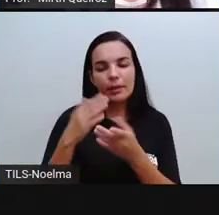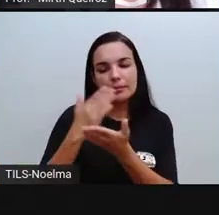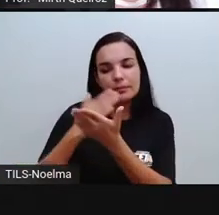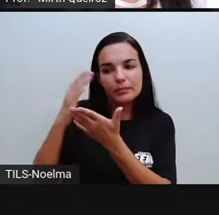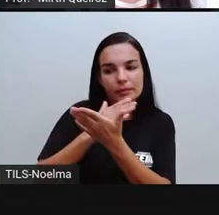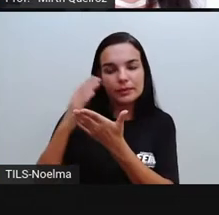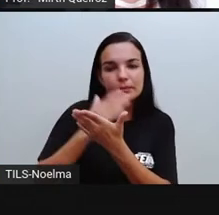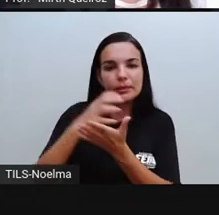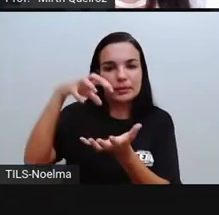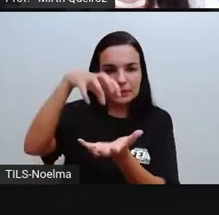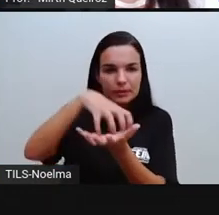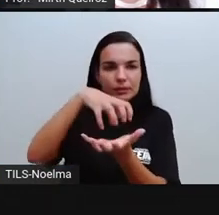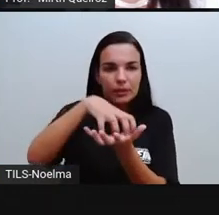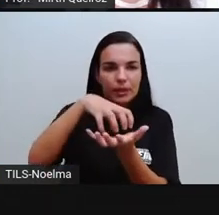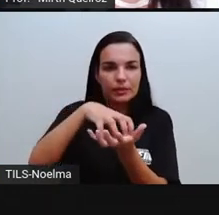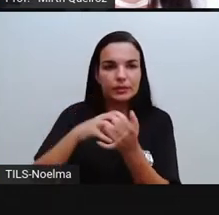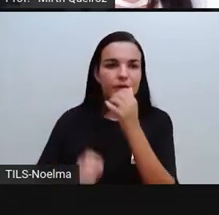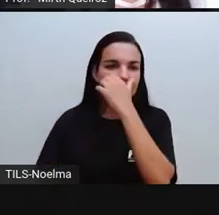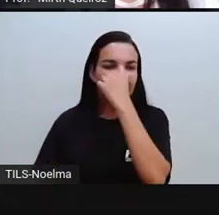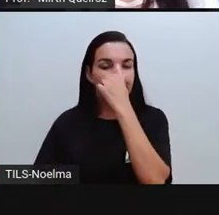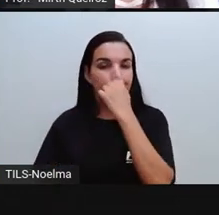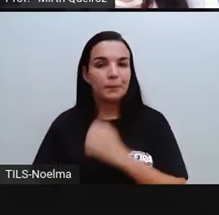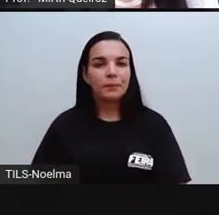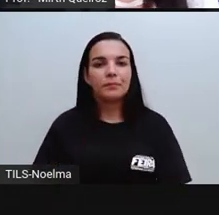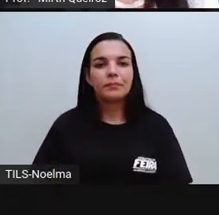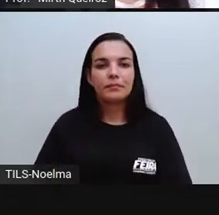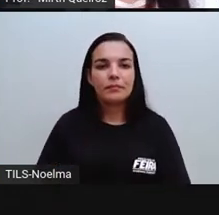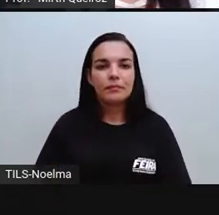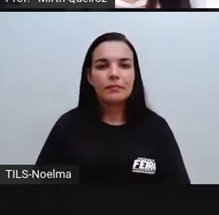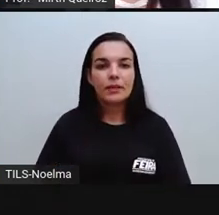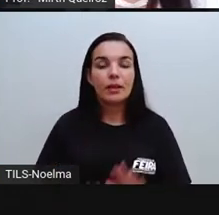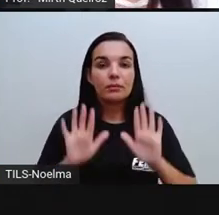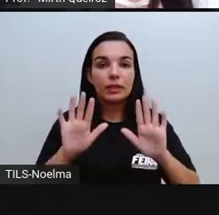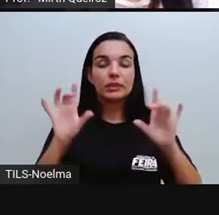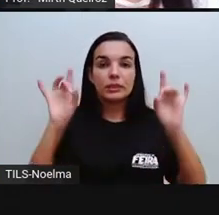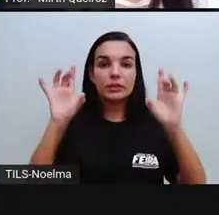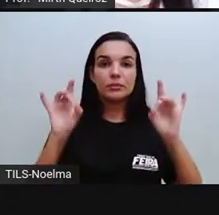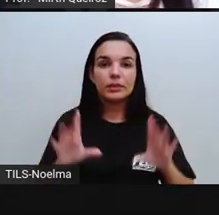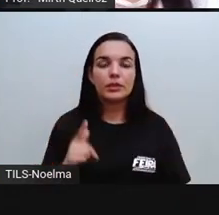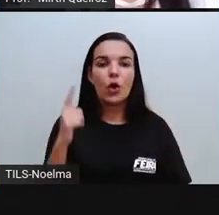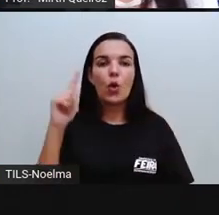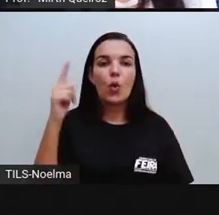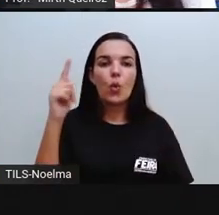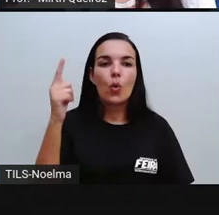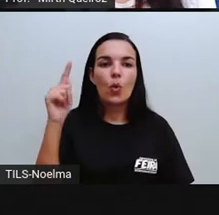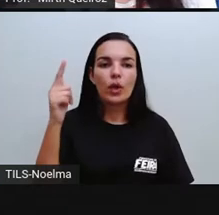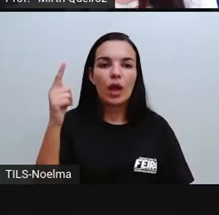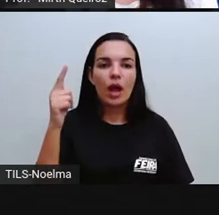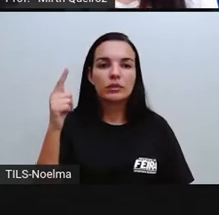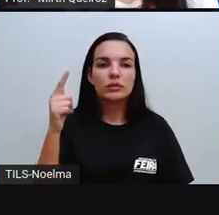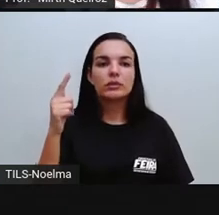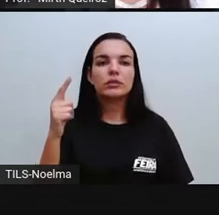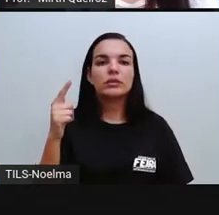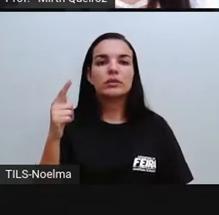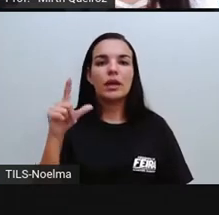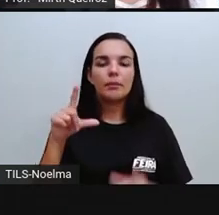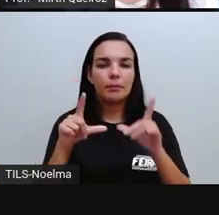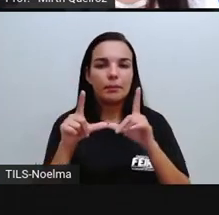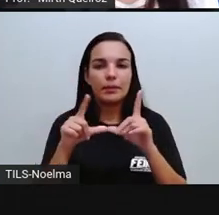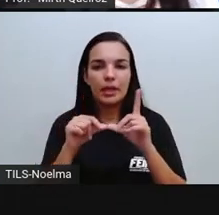da região centro-oeste. Mas, em especial, aí, Goiás e Brasília, né?